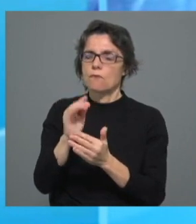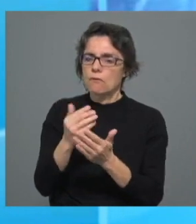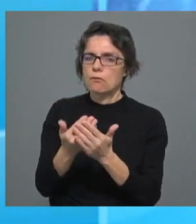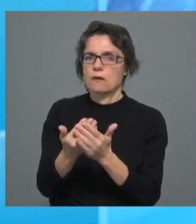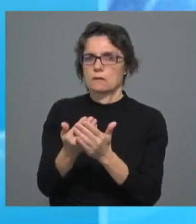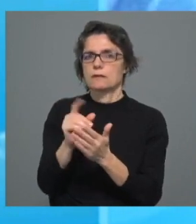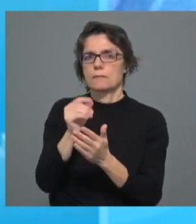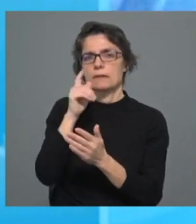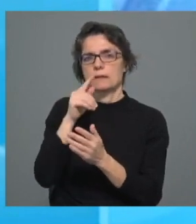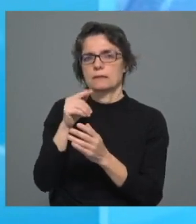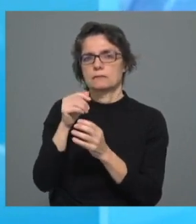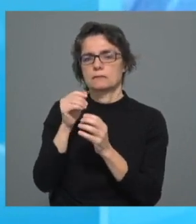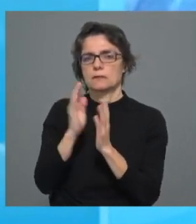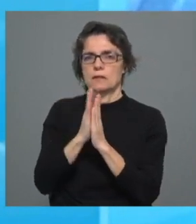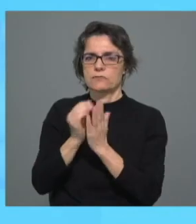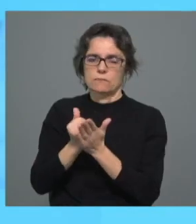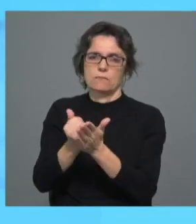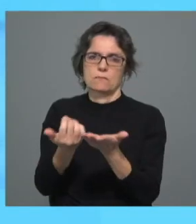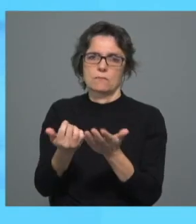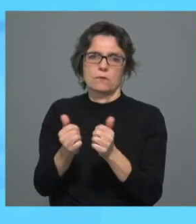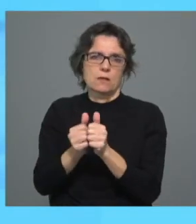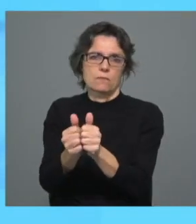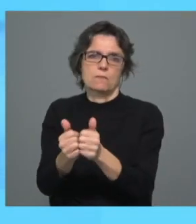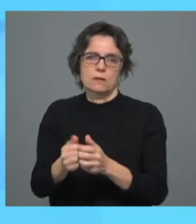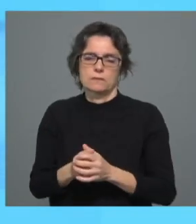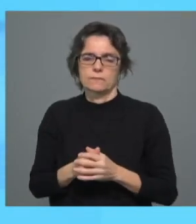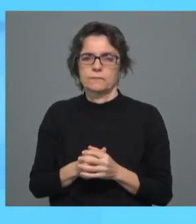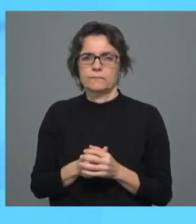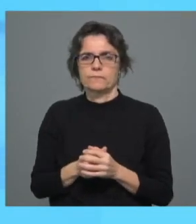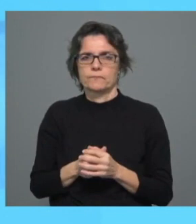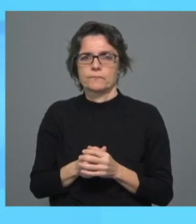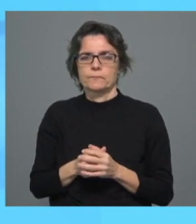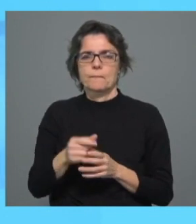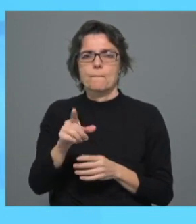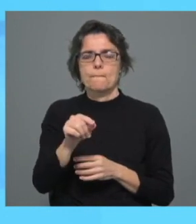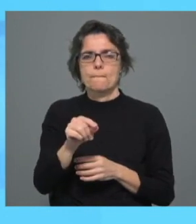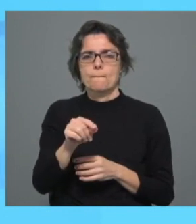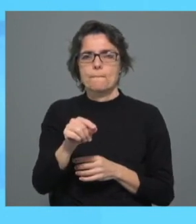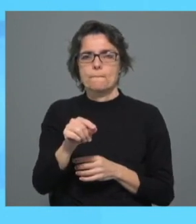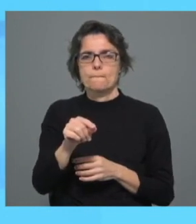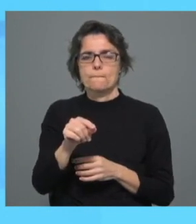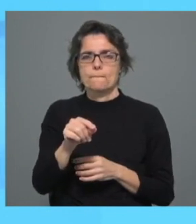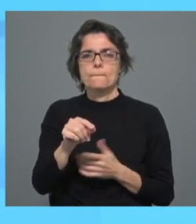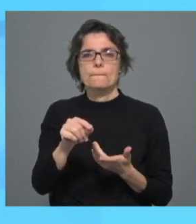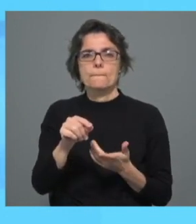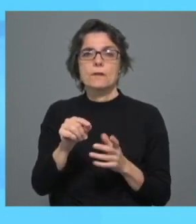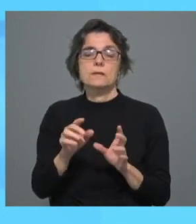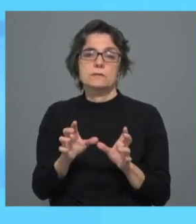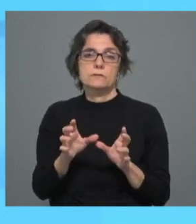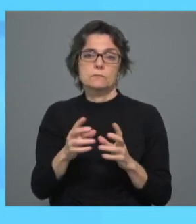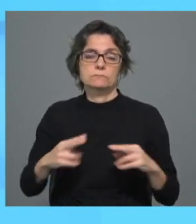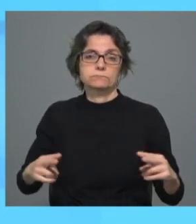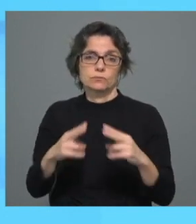ministros. A sua expectativa é em relação também a este encontro da Assembleia, da Conferência Episcopal